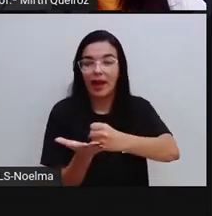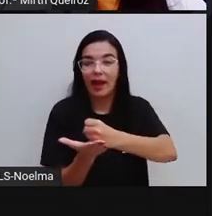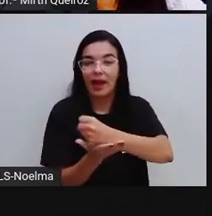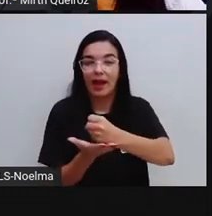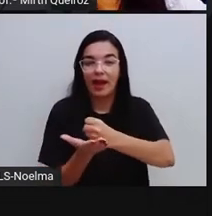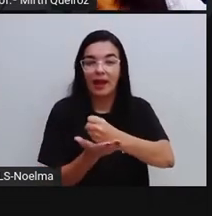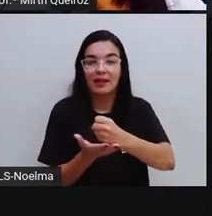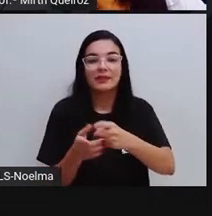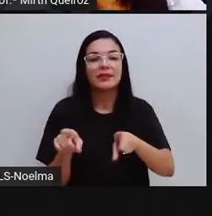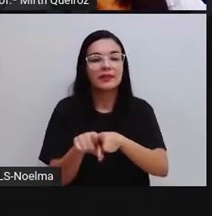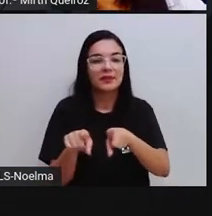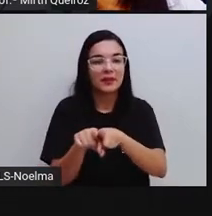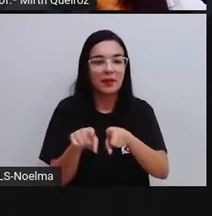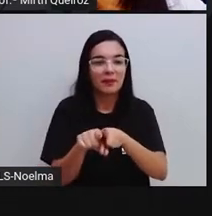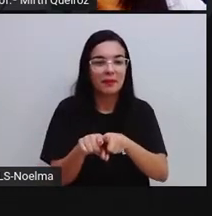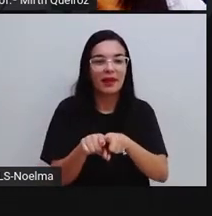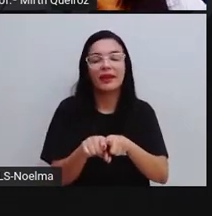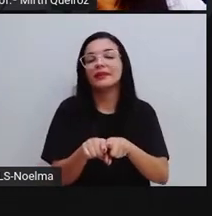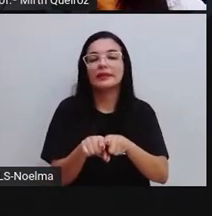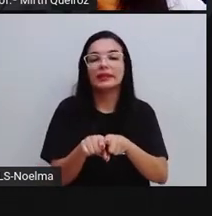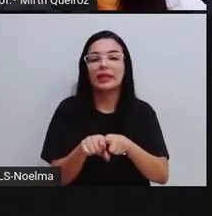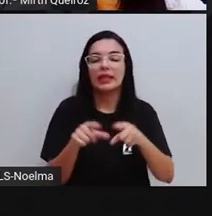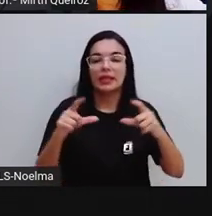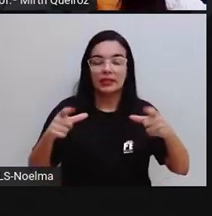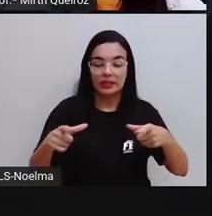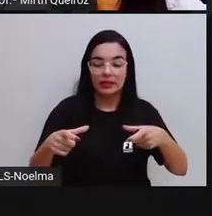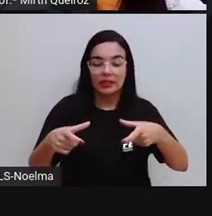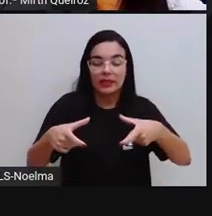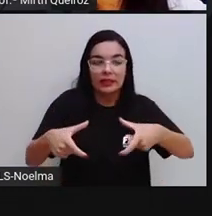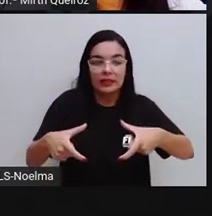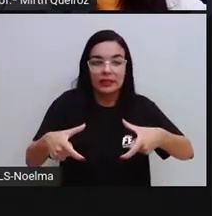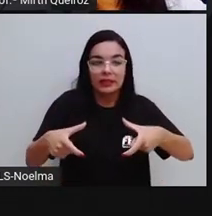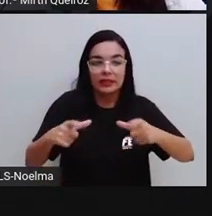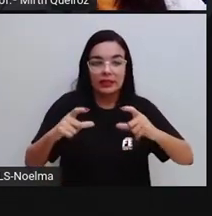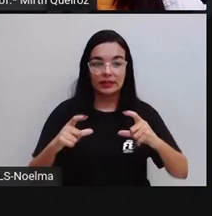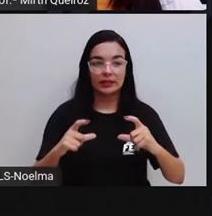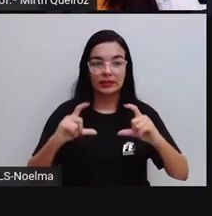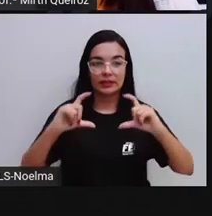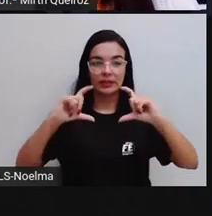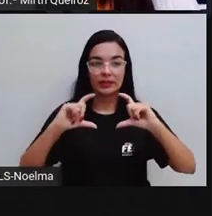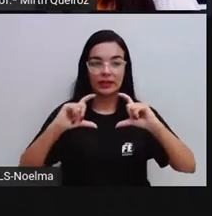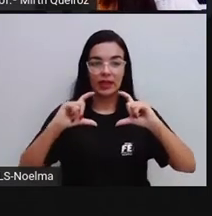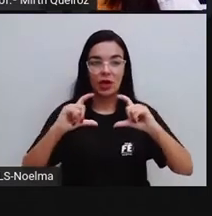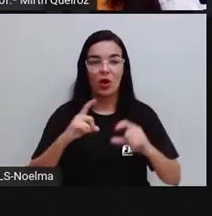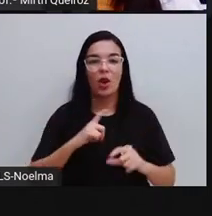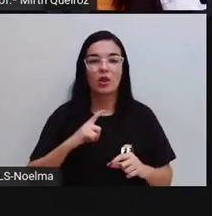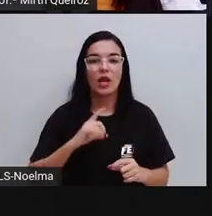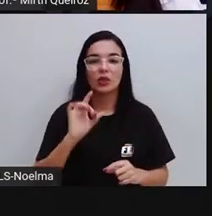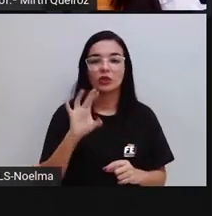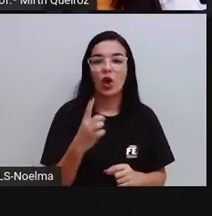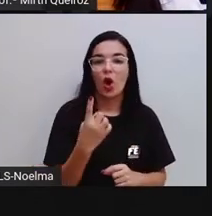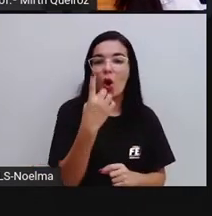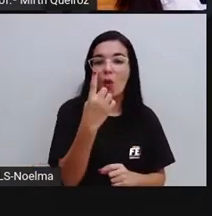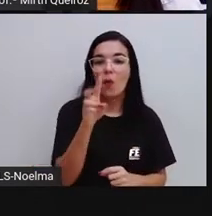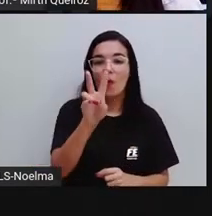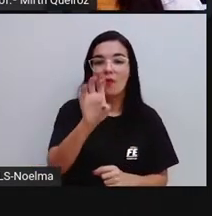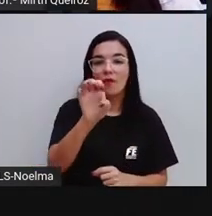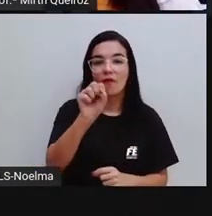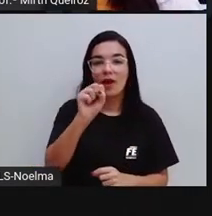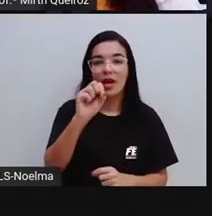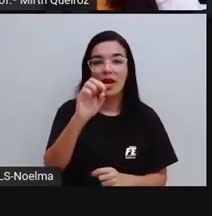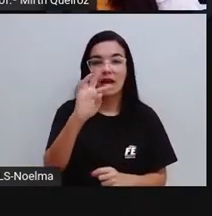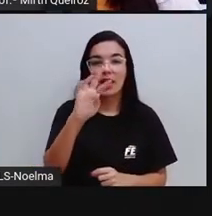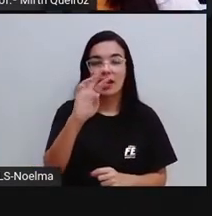ele é um corpo redondo e possui um único vértice e uma base plana em forma de